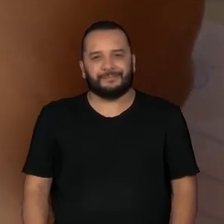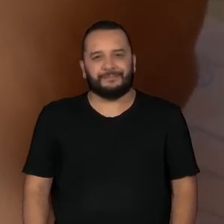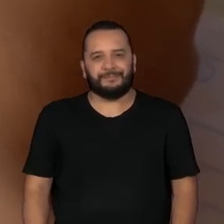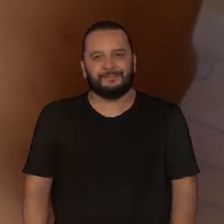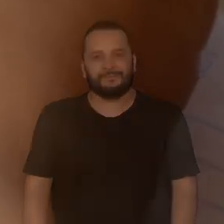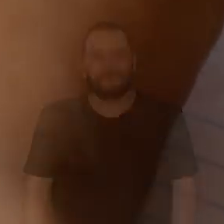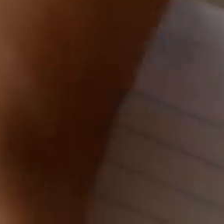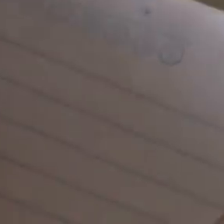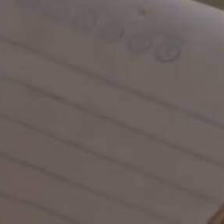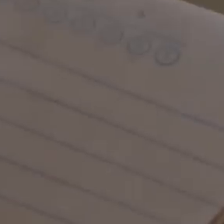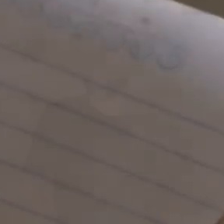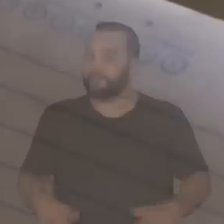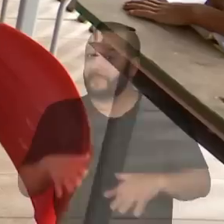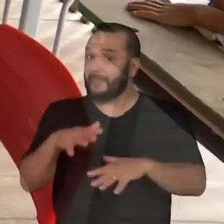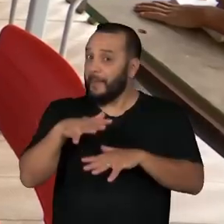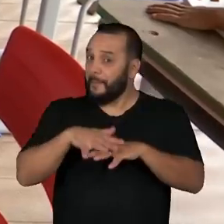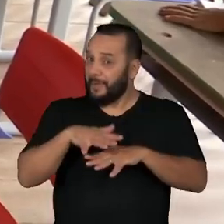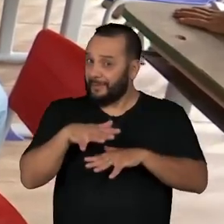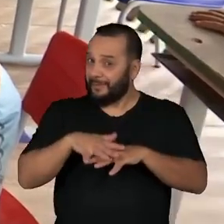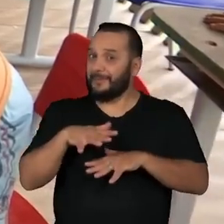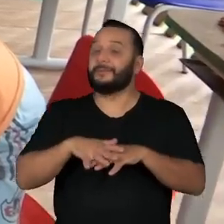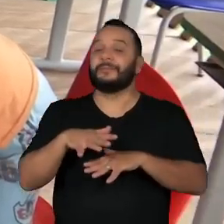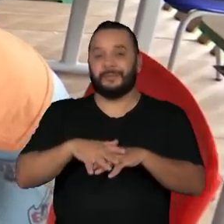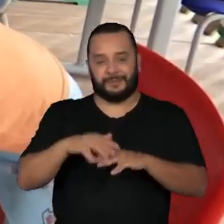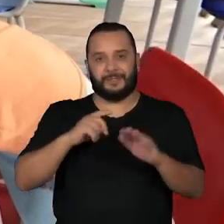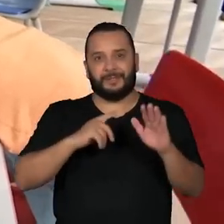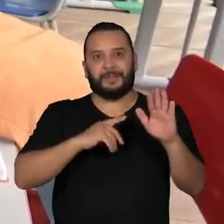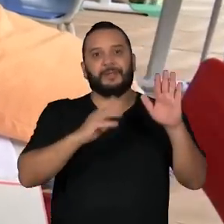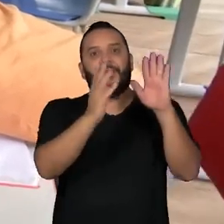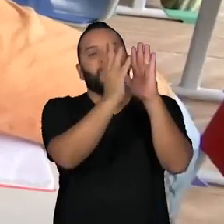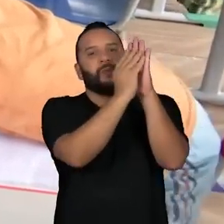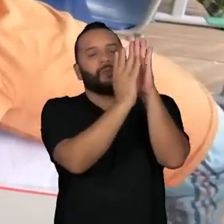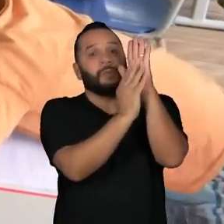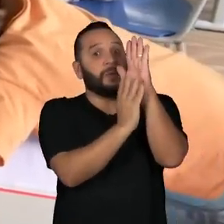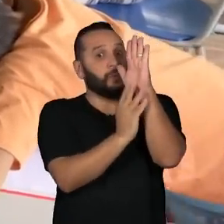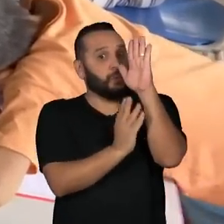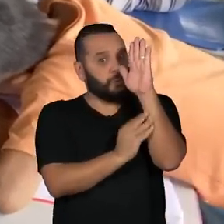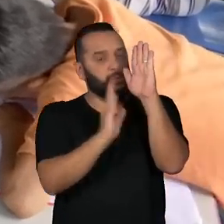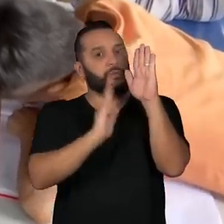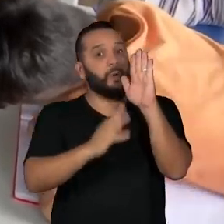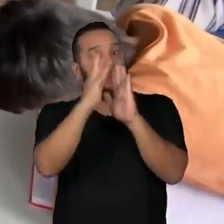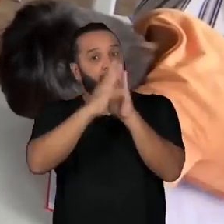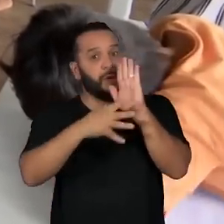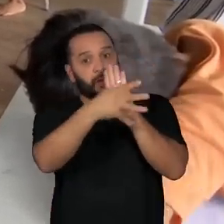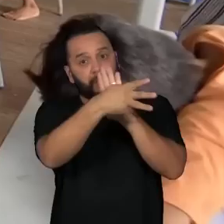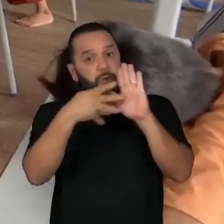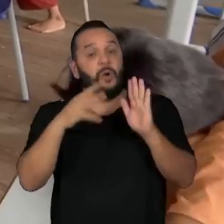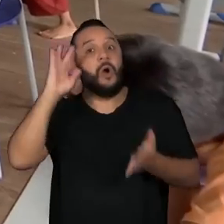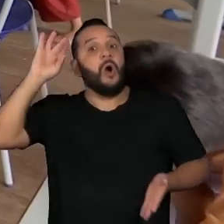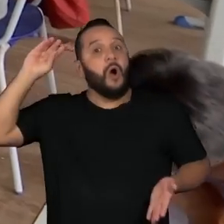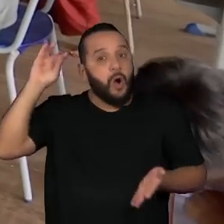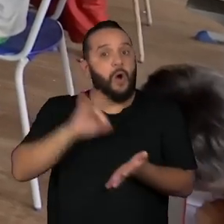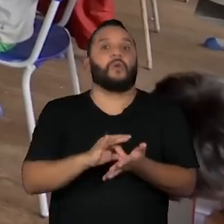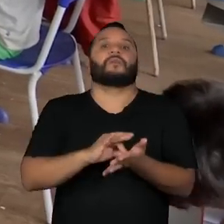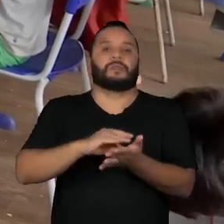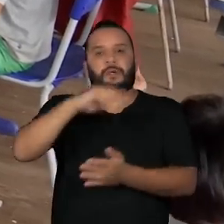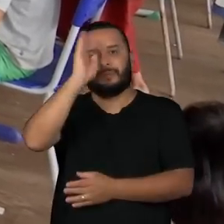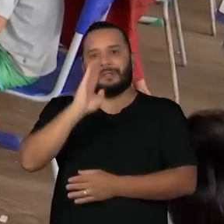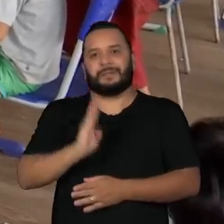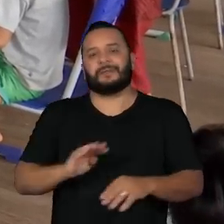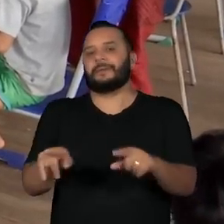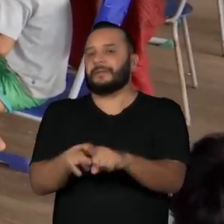A matemática Axaninca soma o conteúdo do currículo oficial ao projeto pedagógico de uma